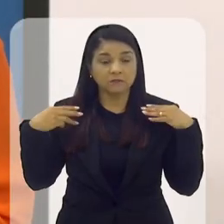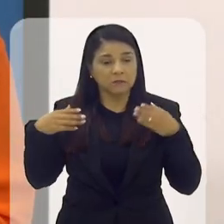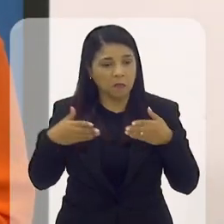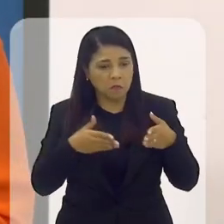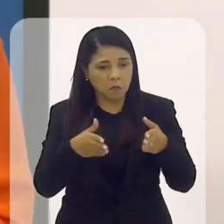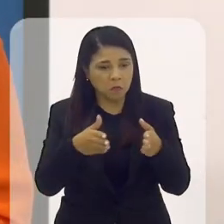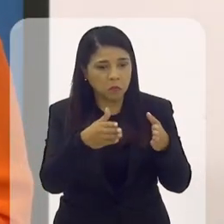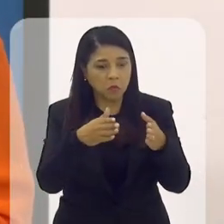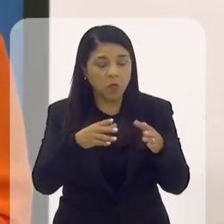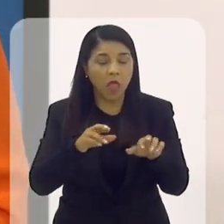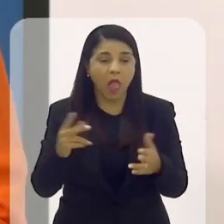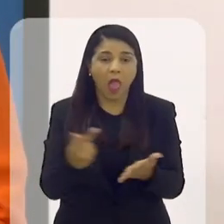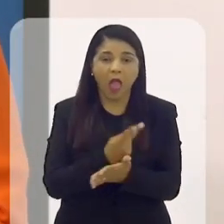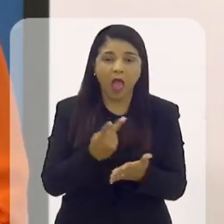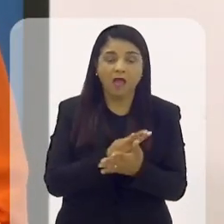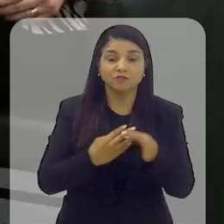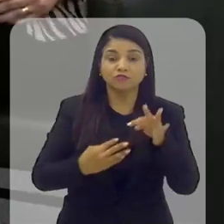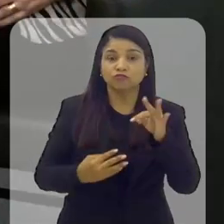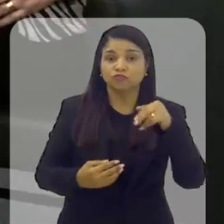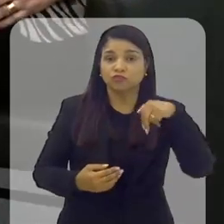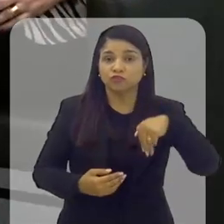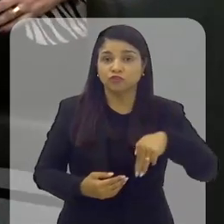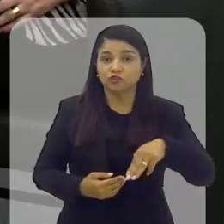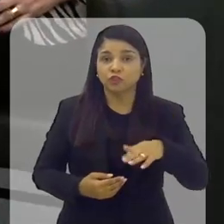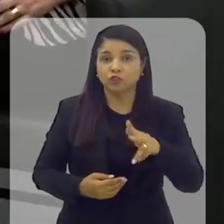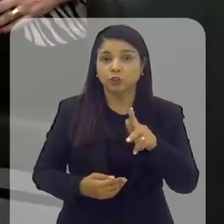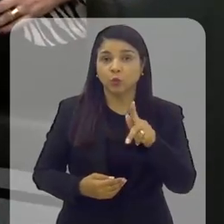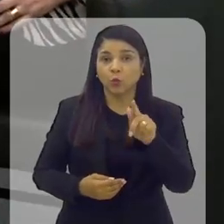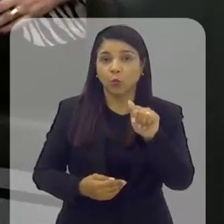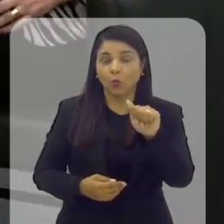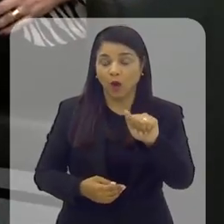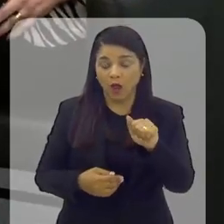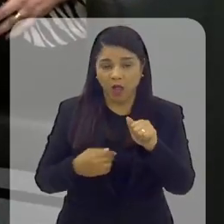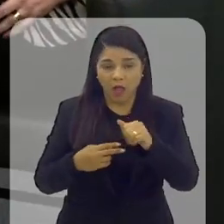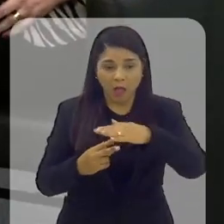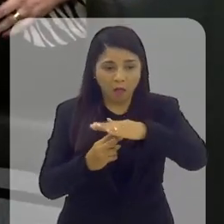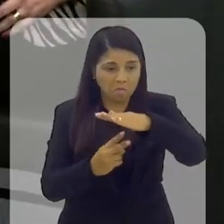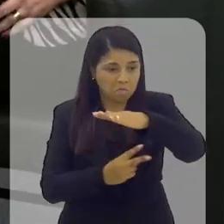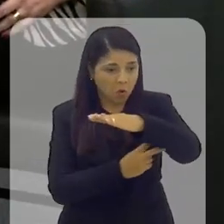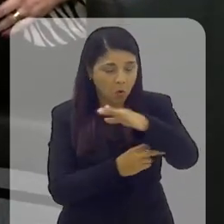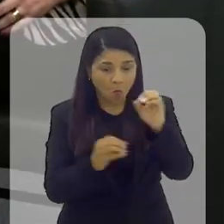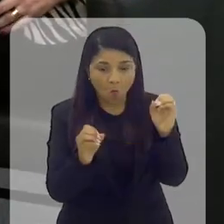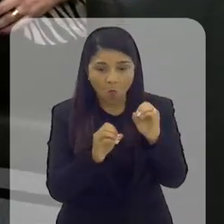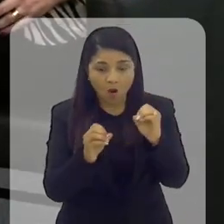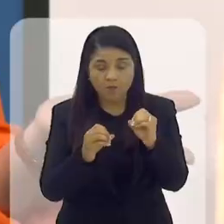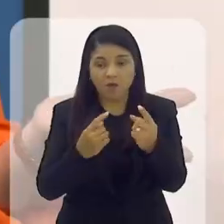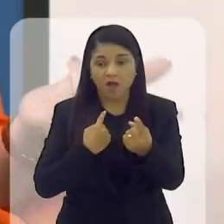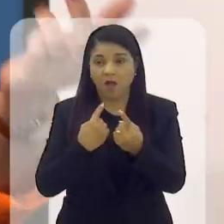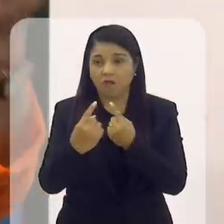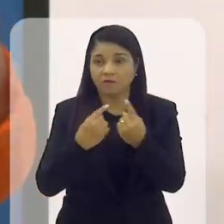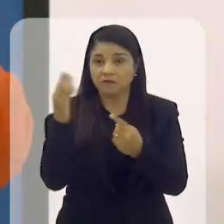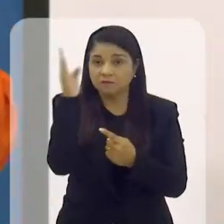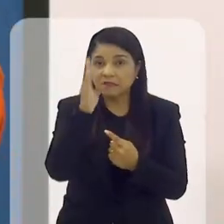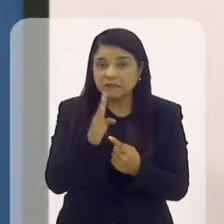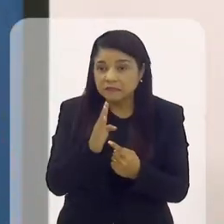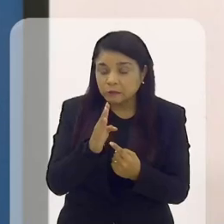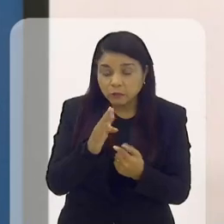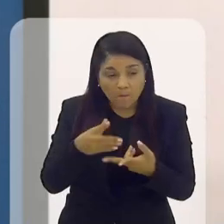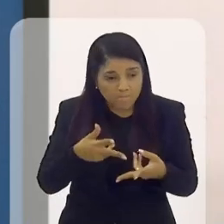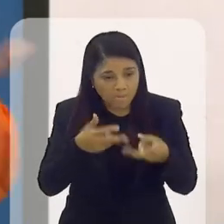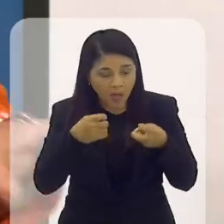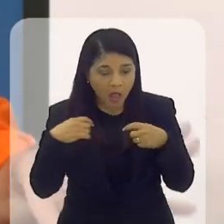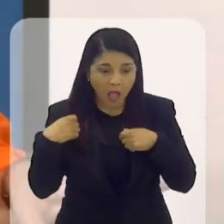Tinguá e não Tanguá. Quando a Jaque viu que ele não pegou a ponte, pegou a Avenida Brasil, ela foi